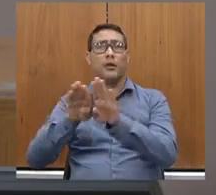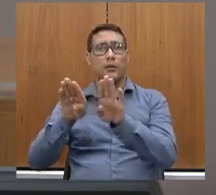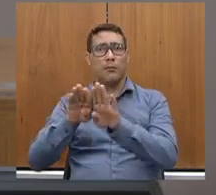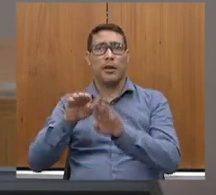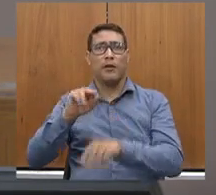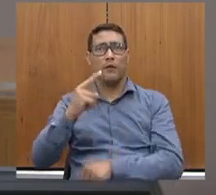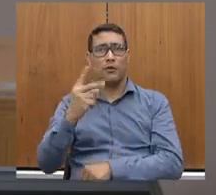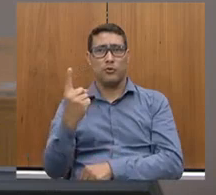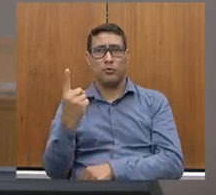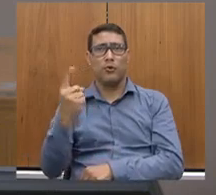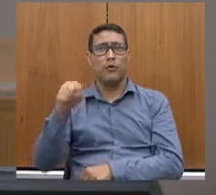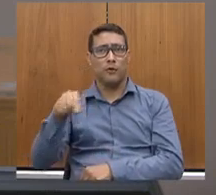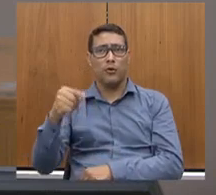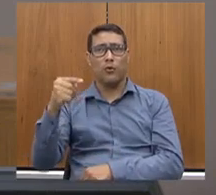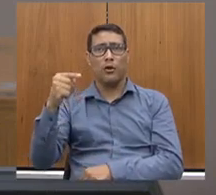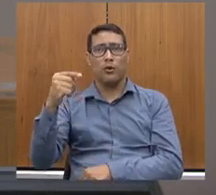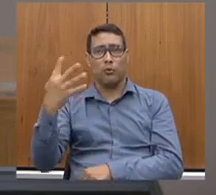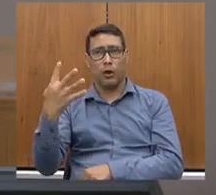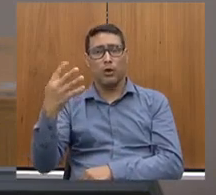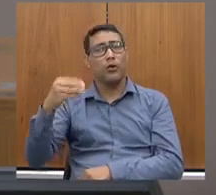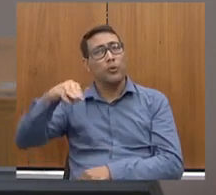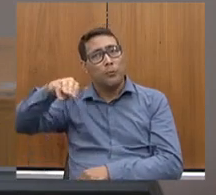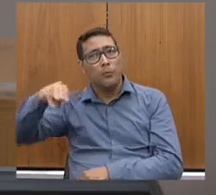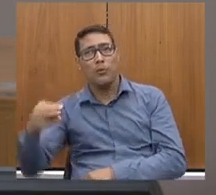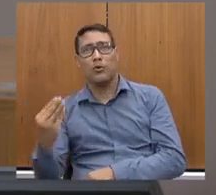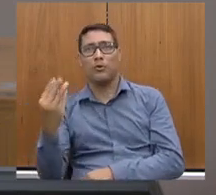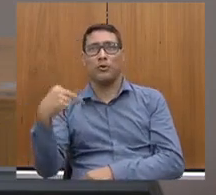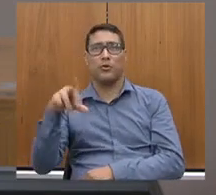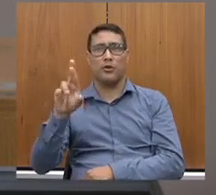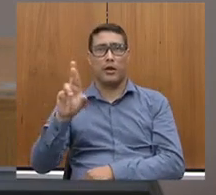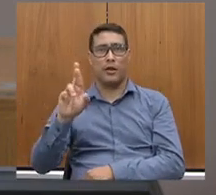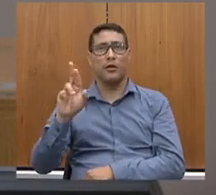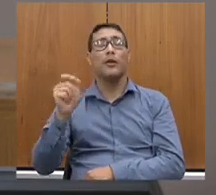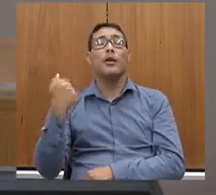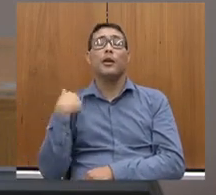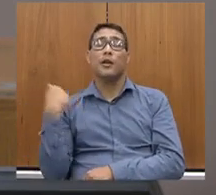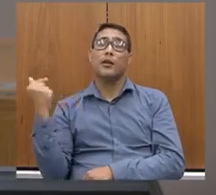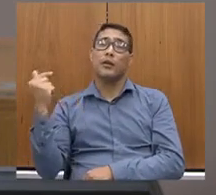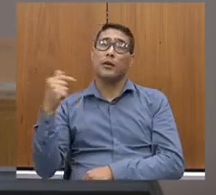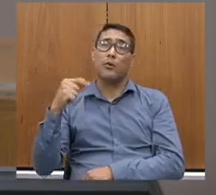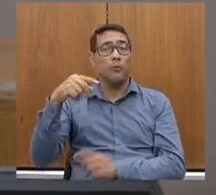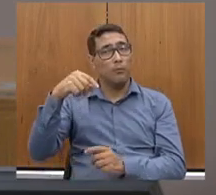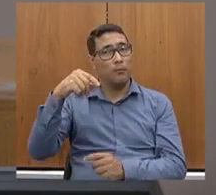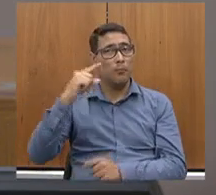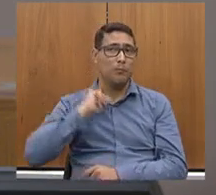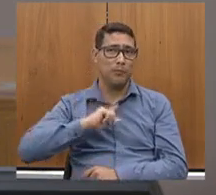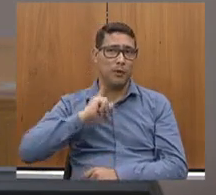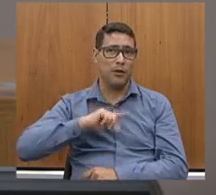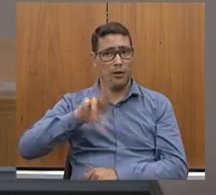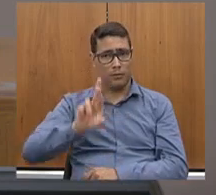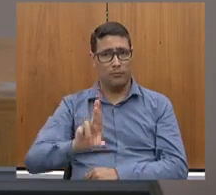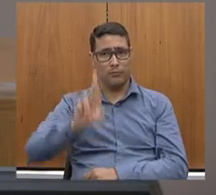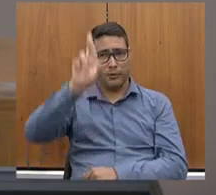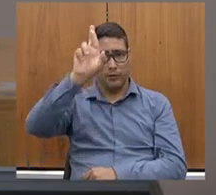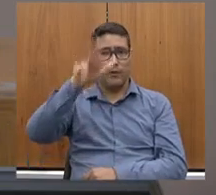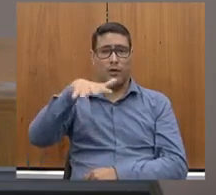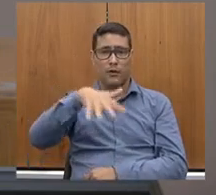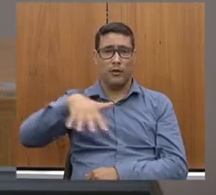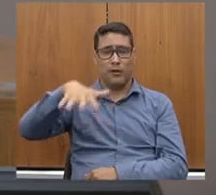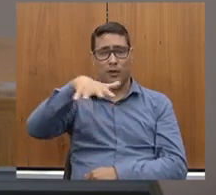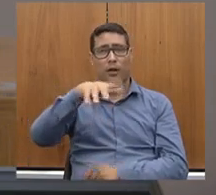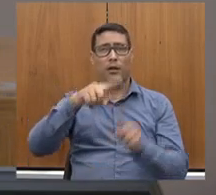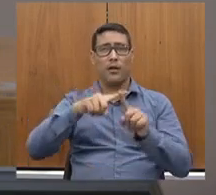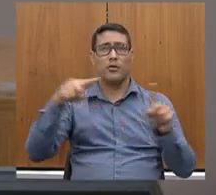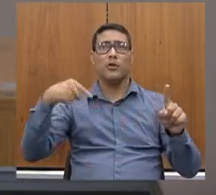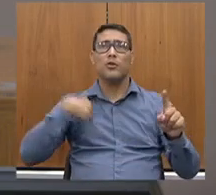,4 bilhões de reais. Então, Minas volta a ser a referência nessa área de concessões. Eu costumo